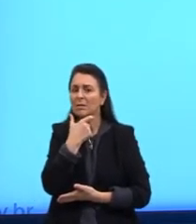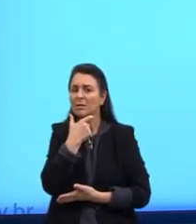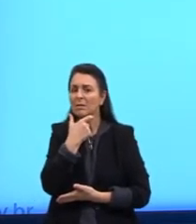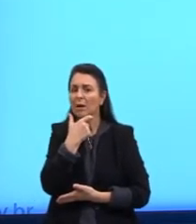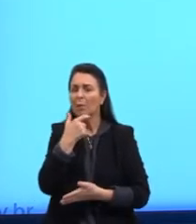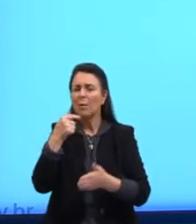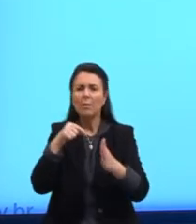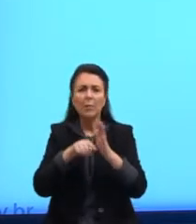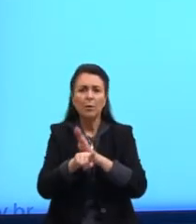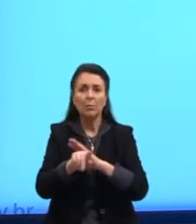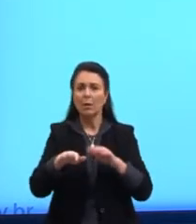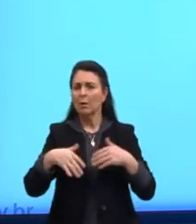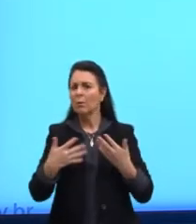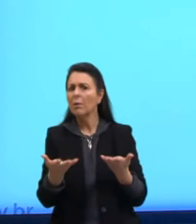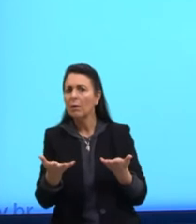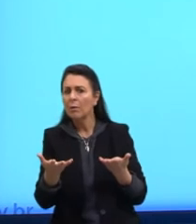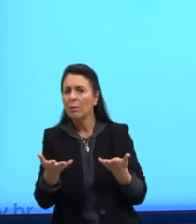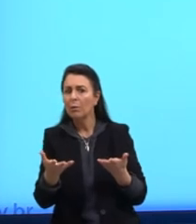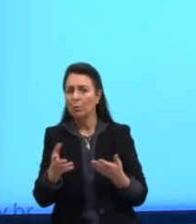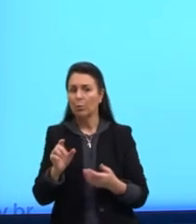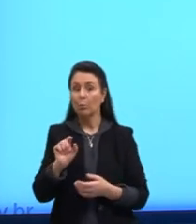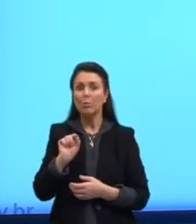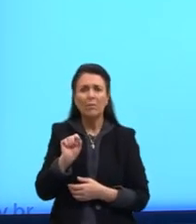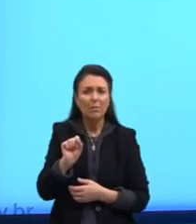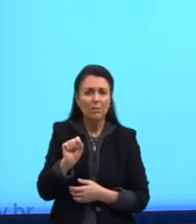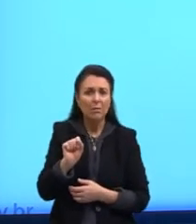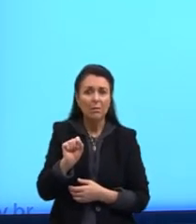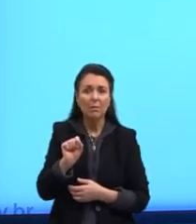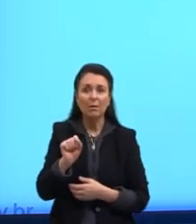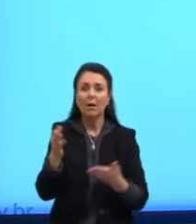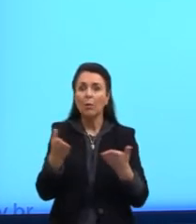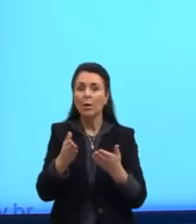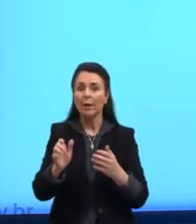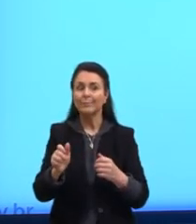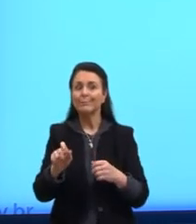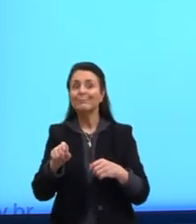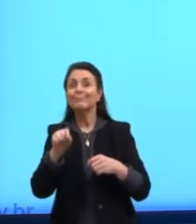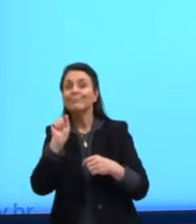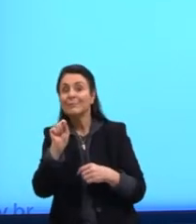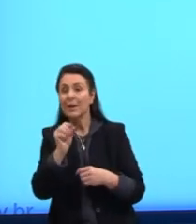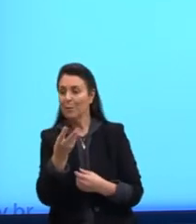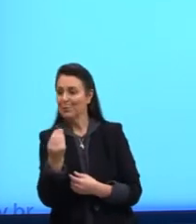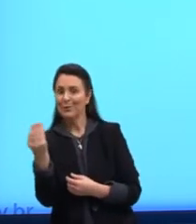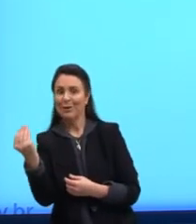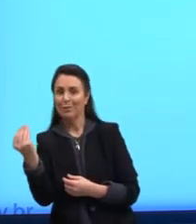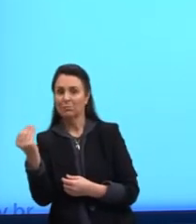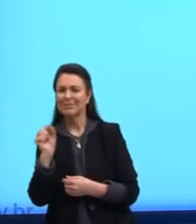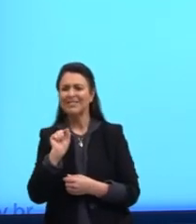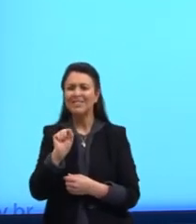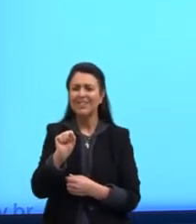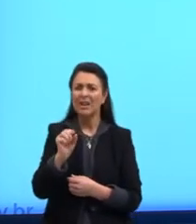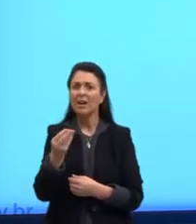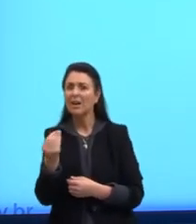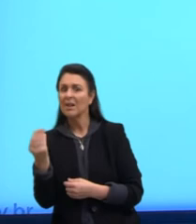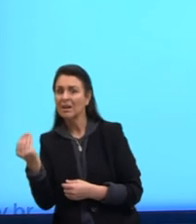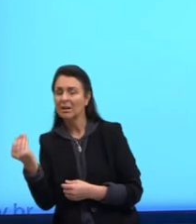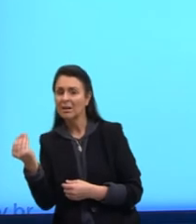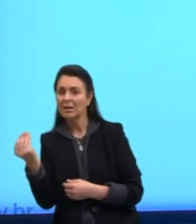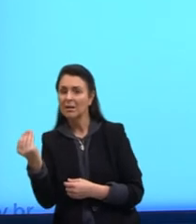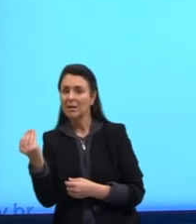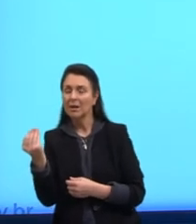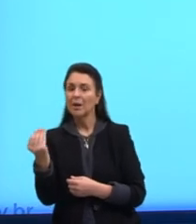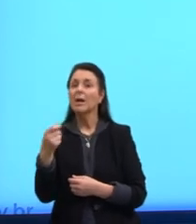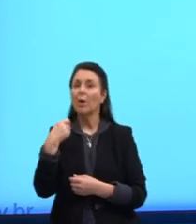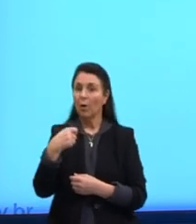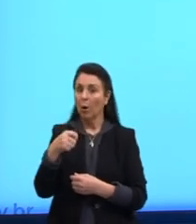qual. O que também. E o it, quais. É o plural. Também, deem mais uma observada, uma retomada